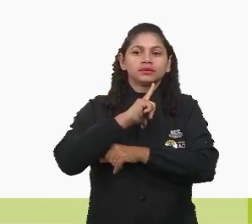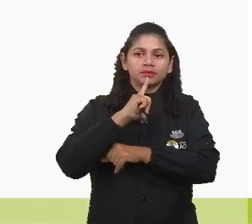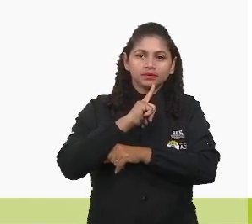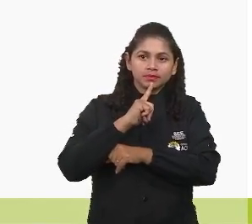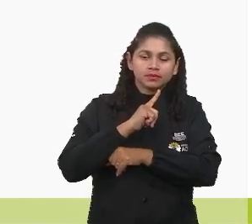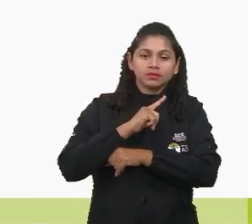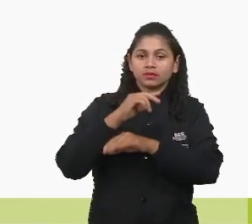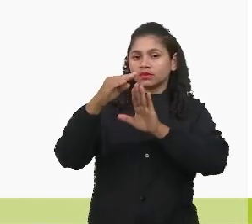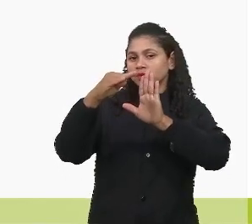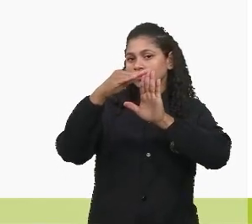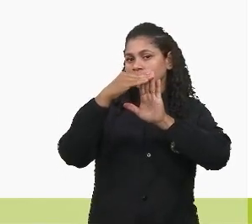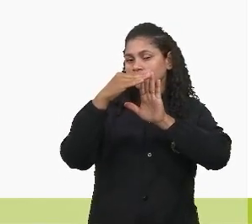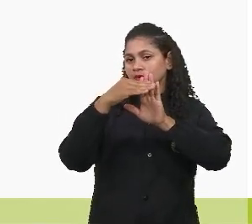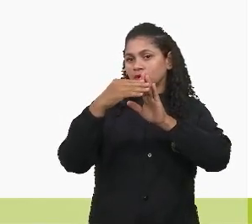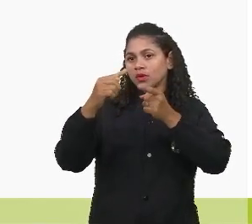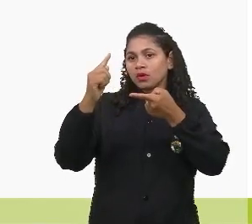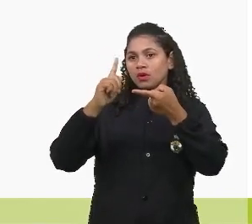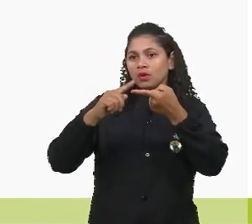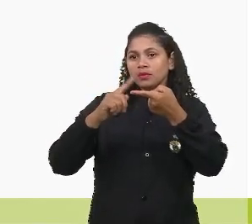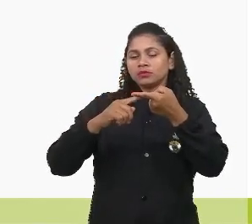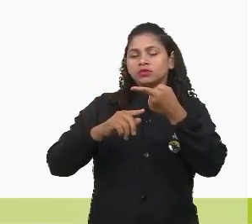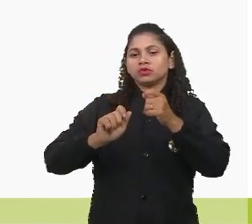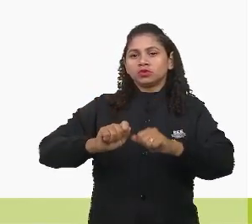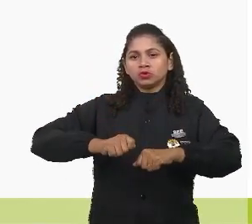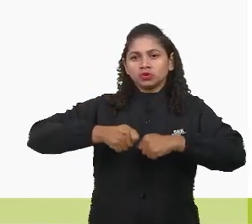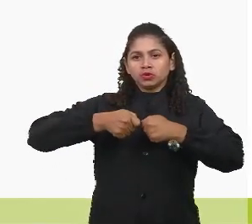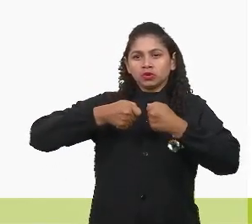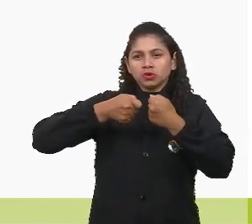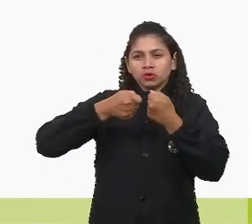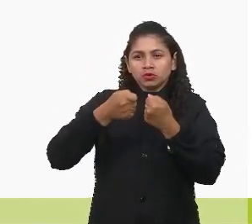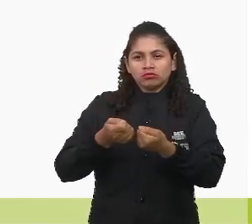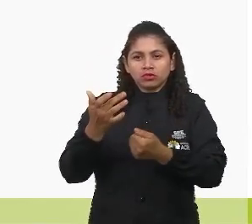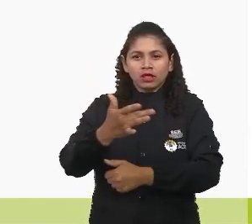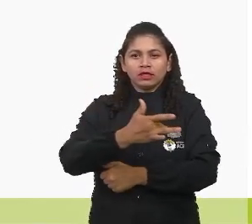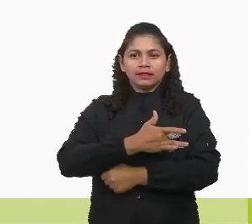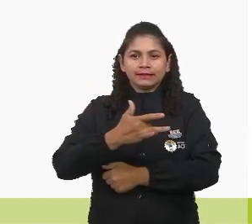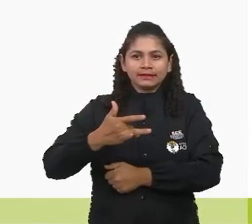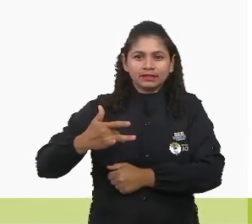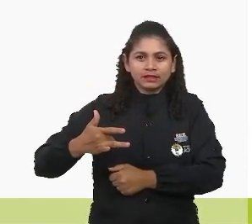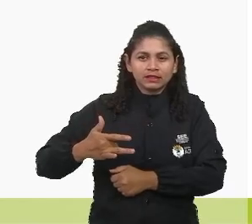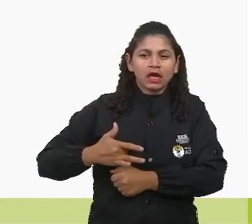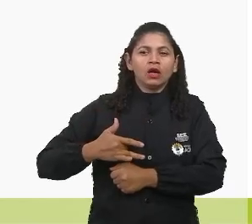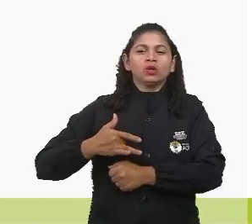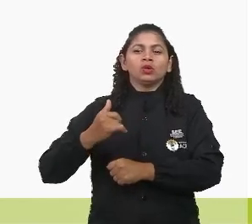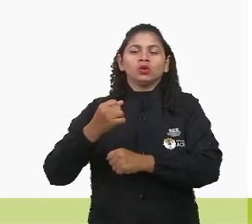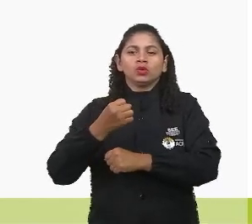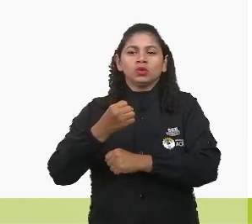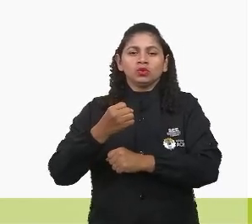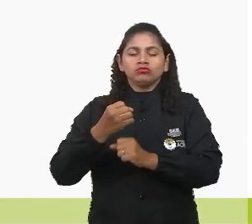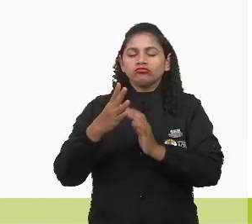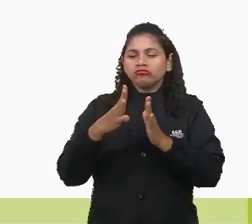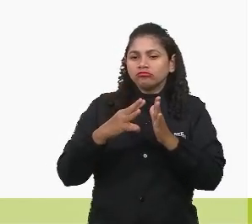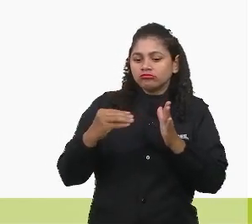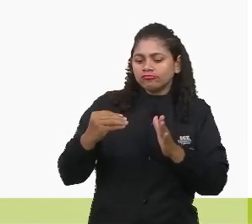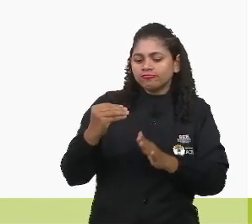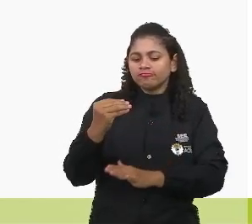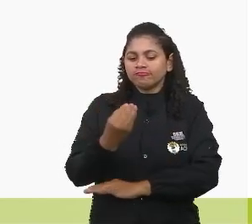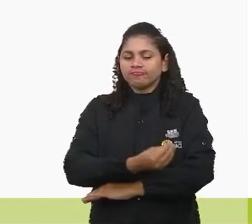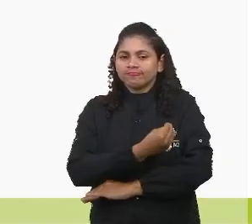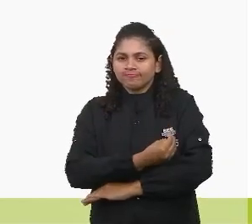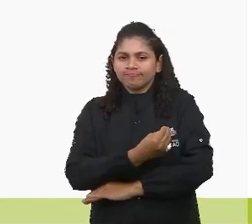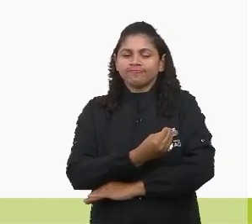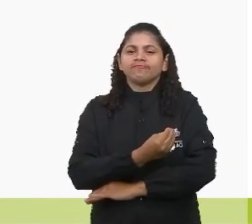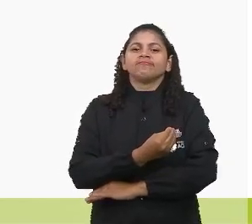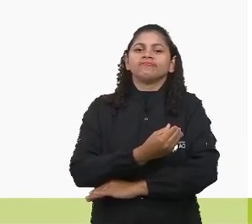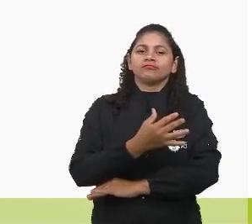tópico 1, energia, saúde, equilíbrio. Equilíbrio vai para o estilo de vida saudável. Esse estilo de vida saudável te deixa bem-estar. Esse bem-estar